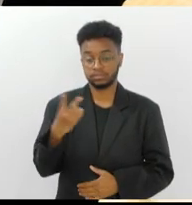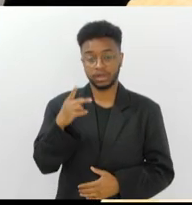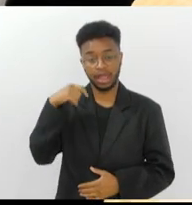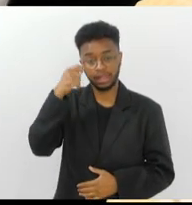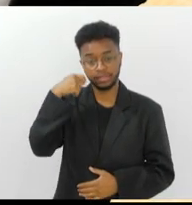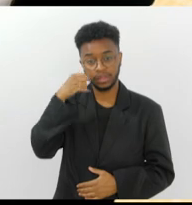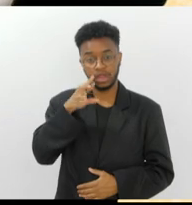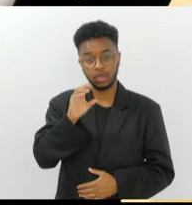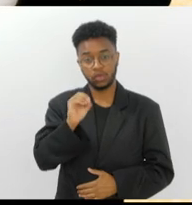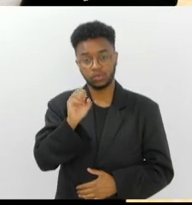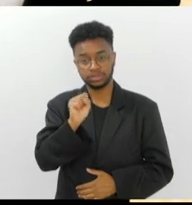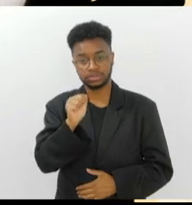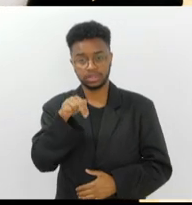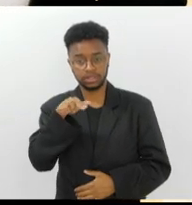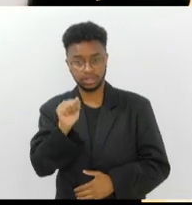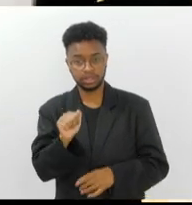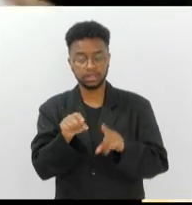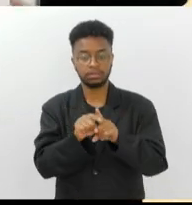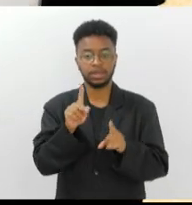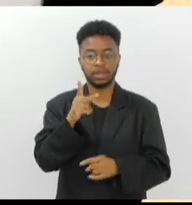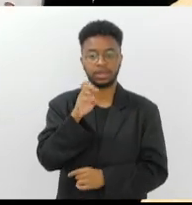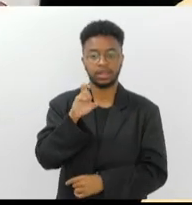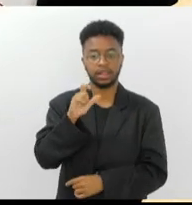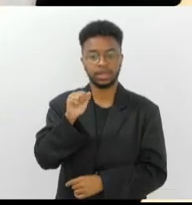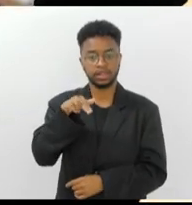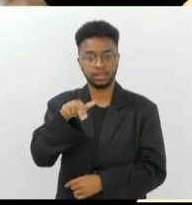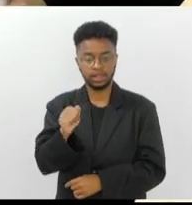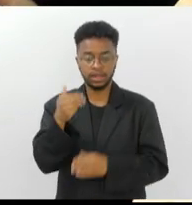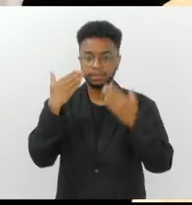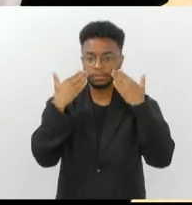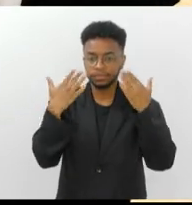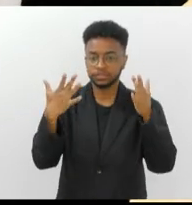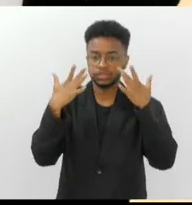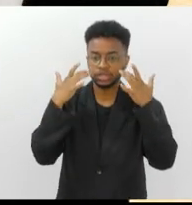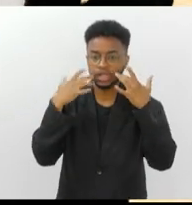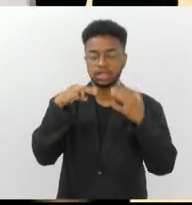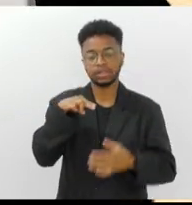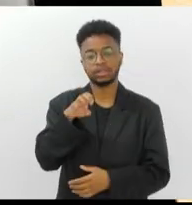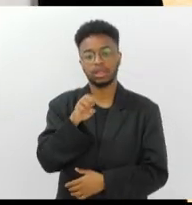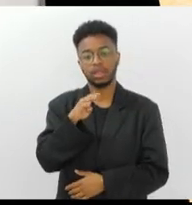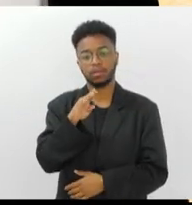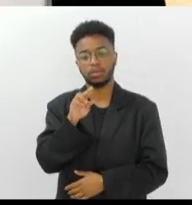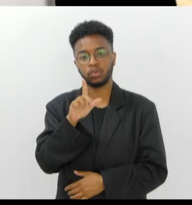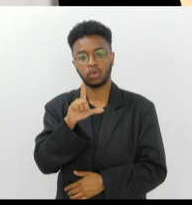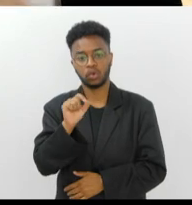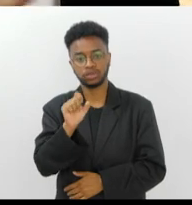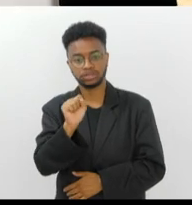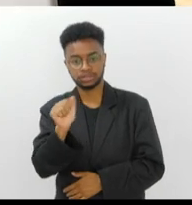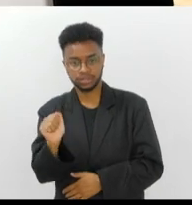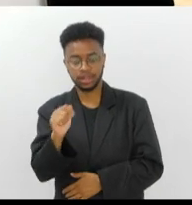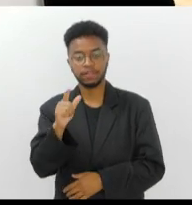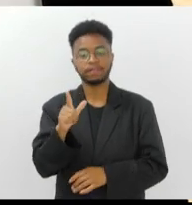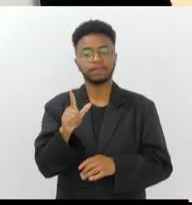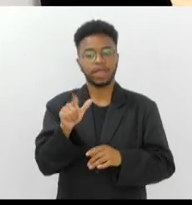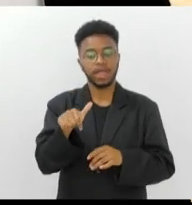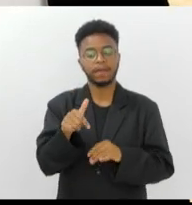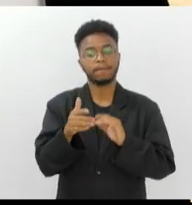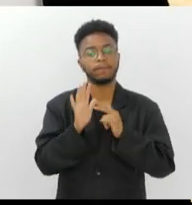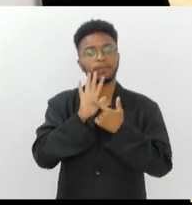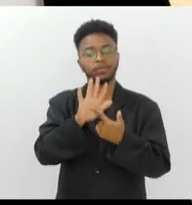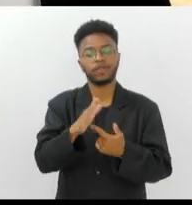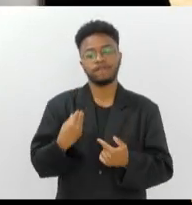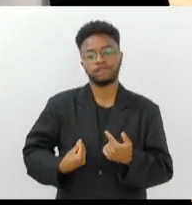Staves e Helena de Jorge Portela estrelam a peça Nebulosa de Baco, uma viagem pela vida de duas mulheres